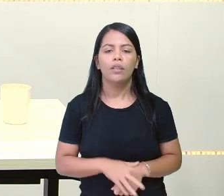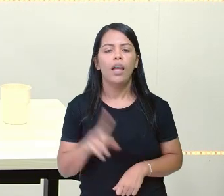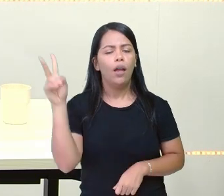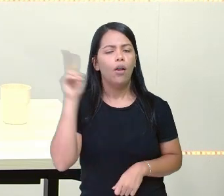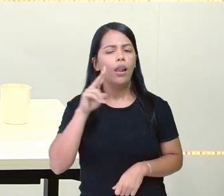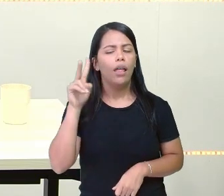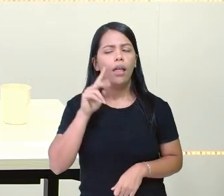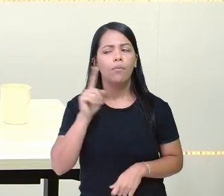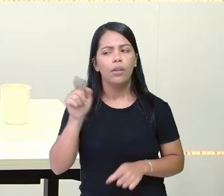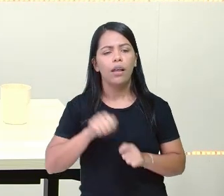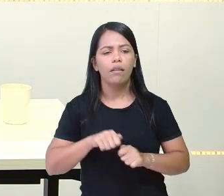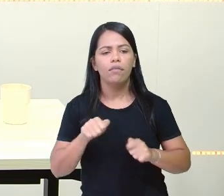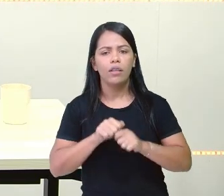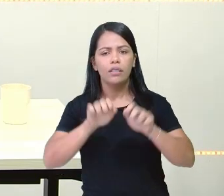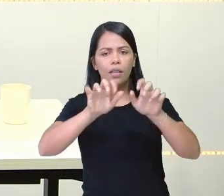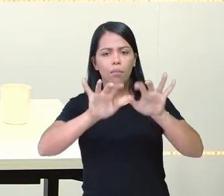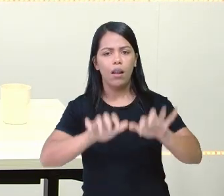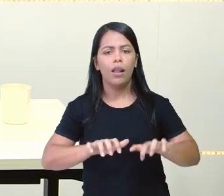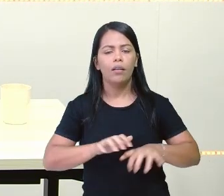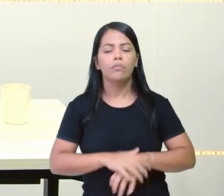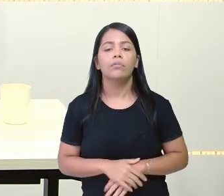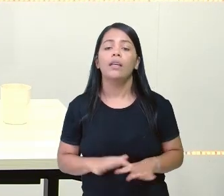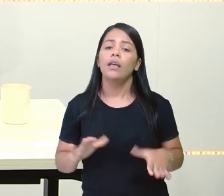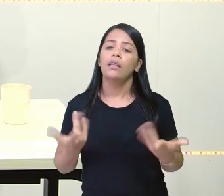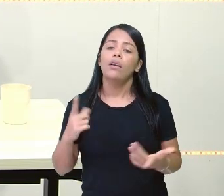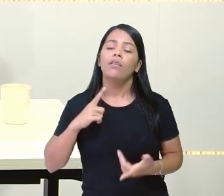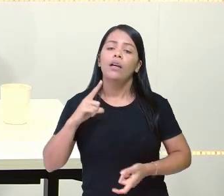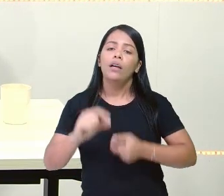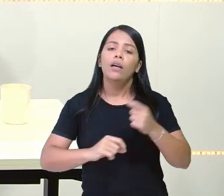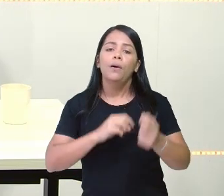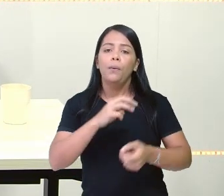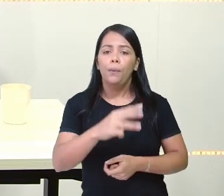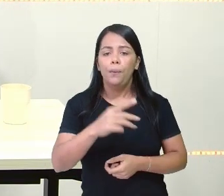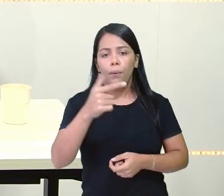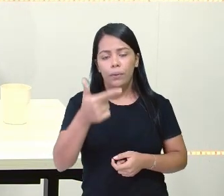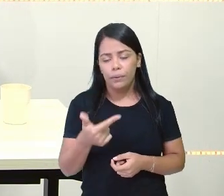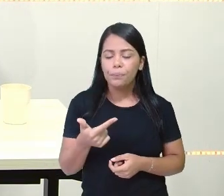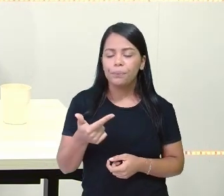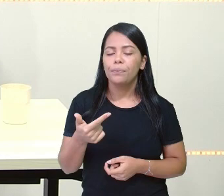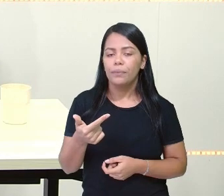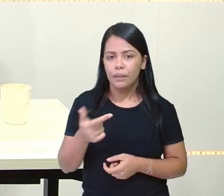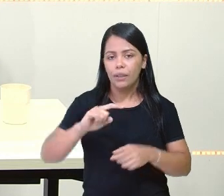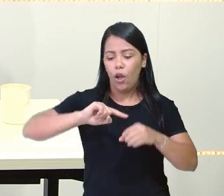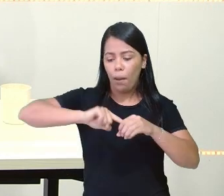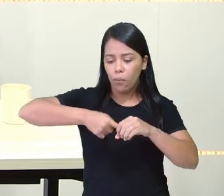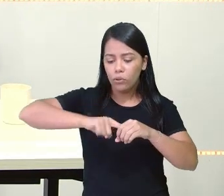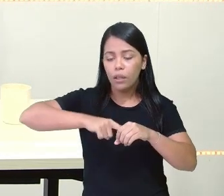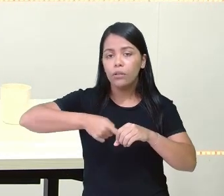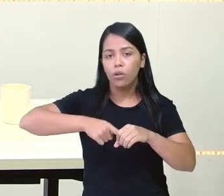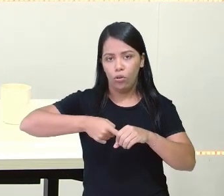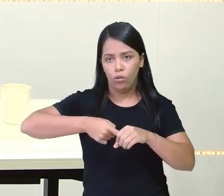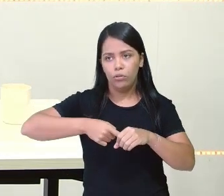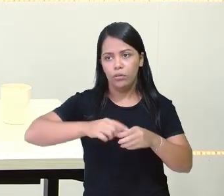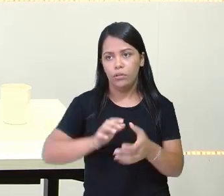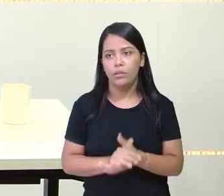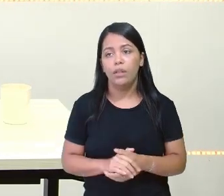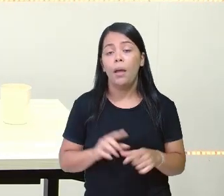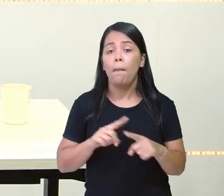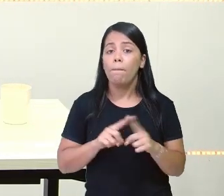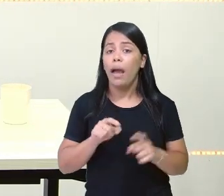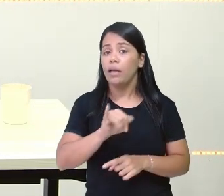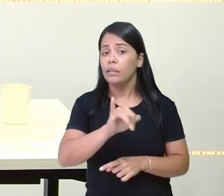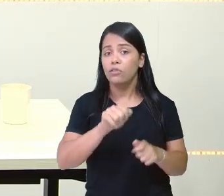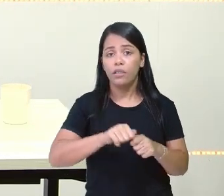Então, ficará 32 apontadores pela decomposição. Mas se você tivesse feito o